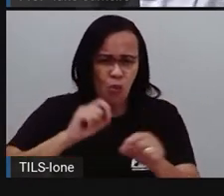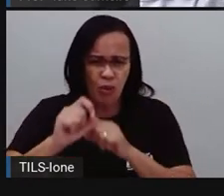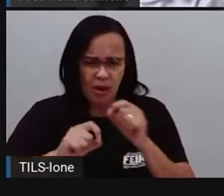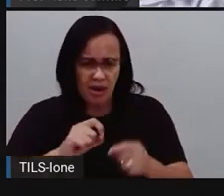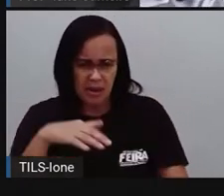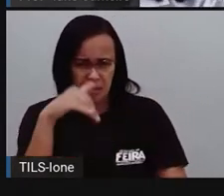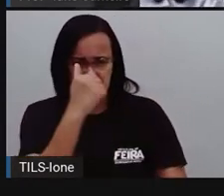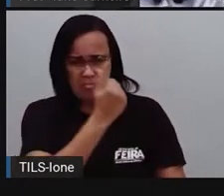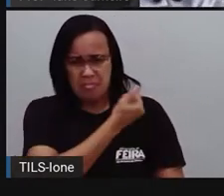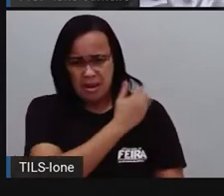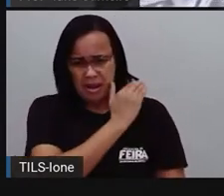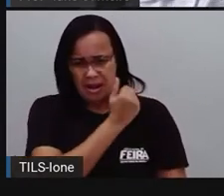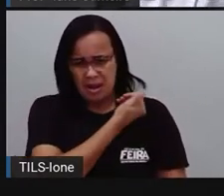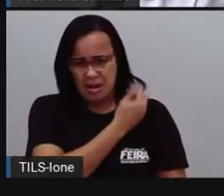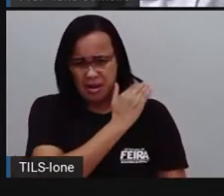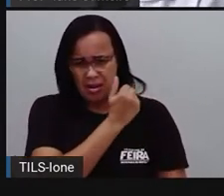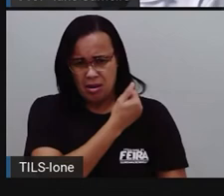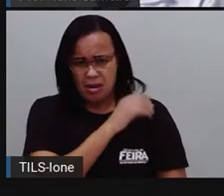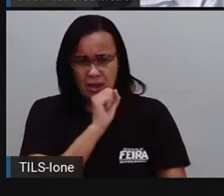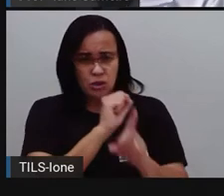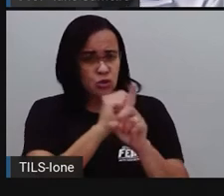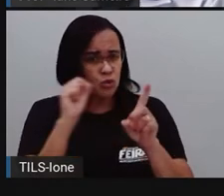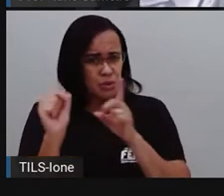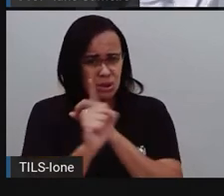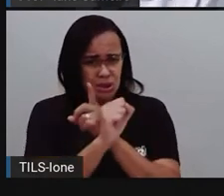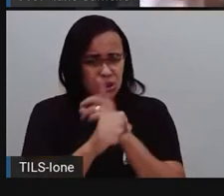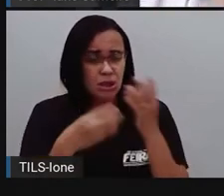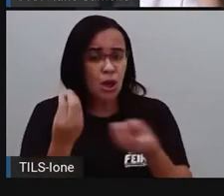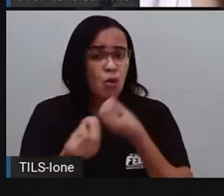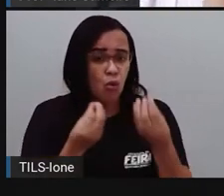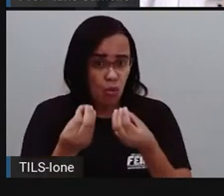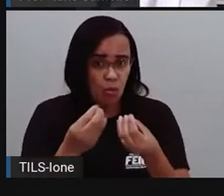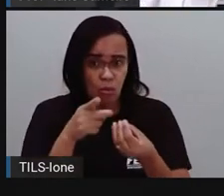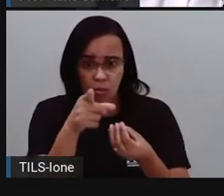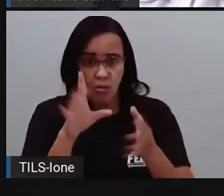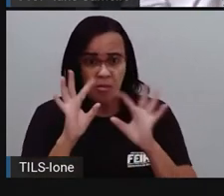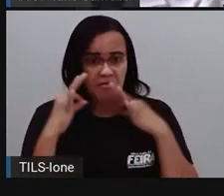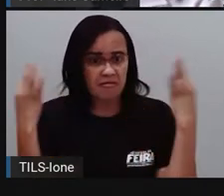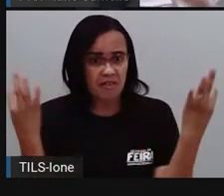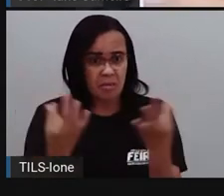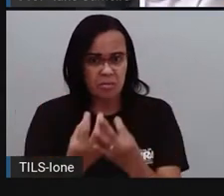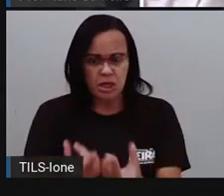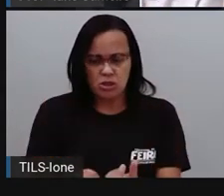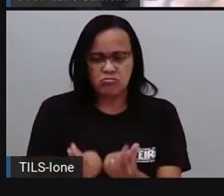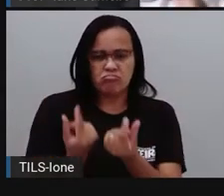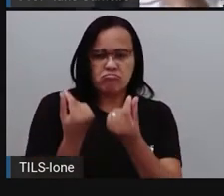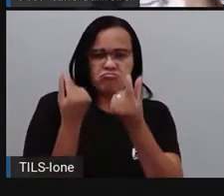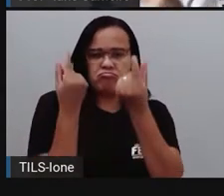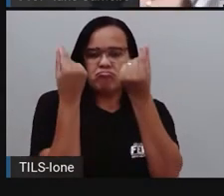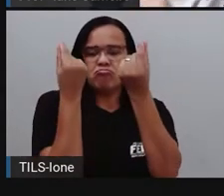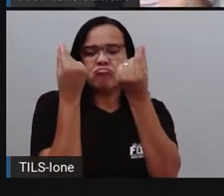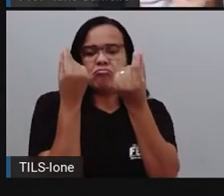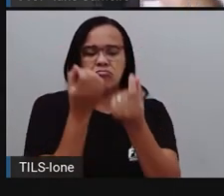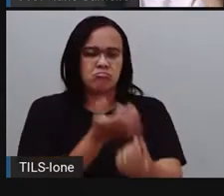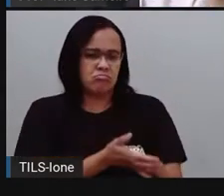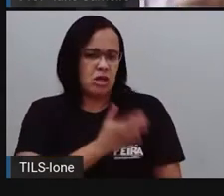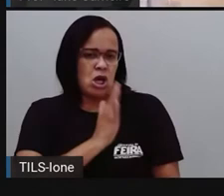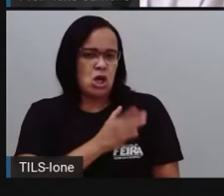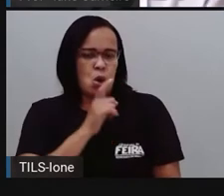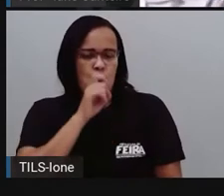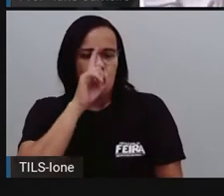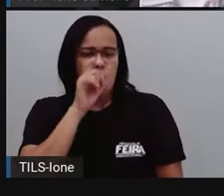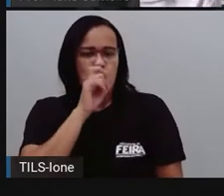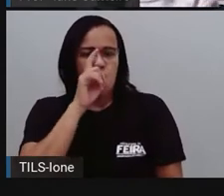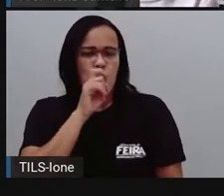Então, a gente vê aqui uma família, né, sem o dinheiro e quem tá com dinheiro acha que porque a pessoa, né, tem pouco dinheiro que